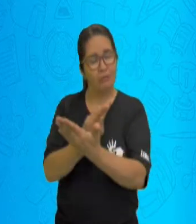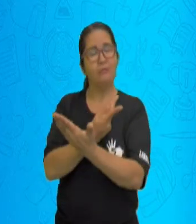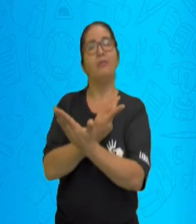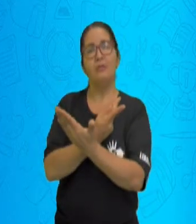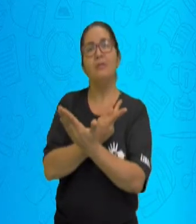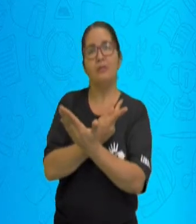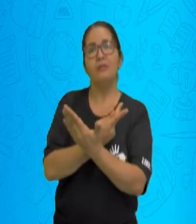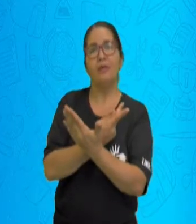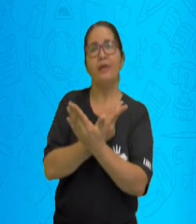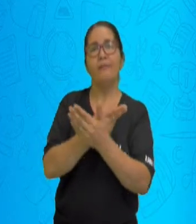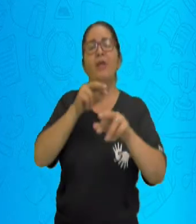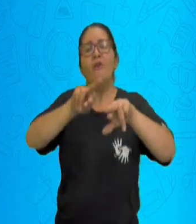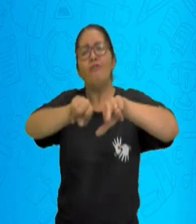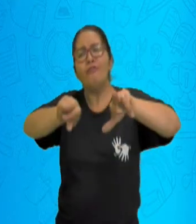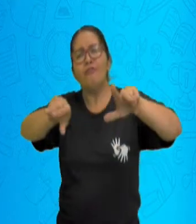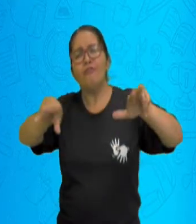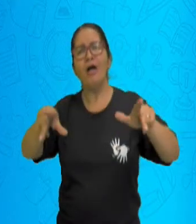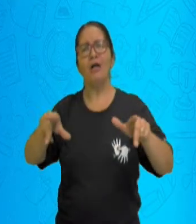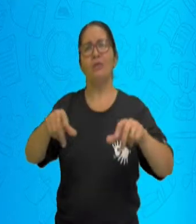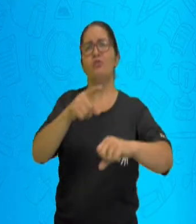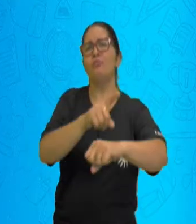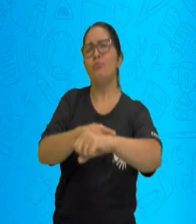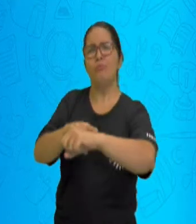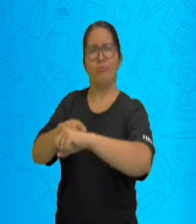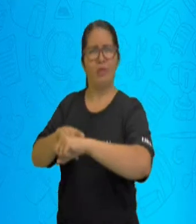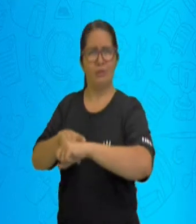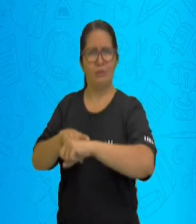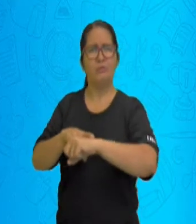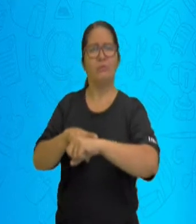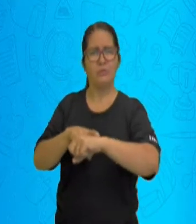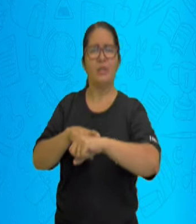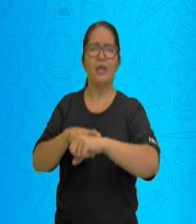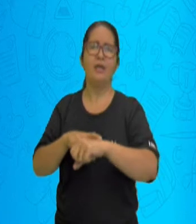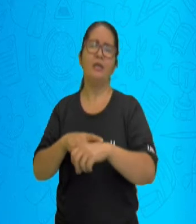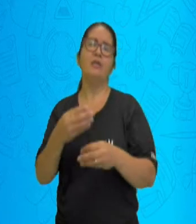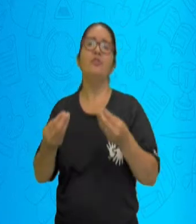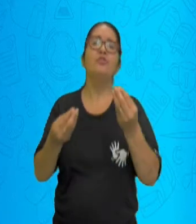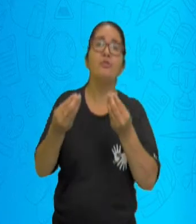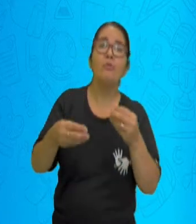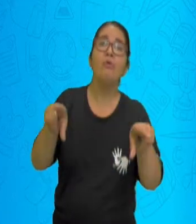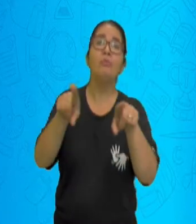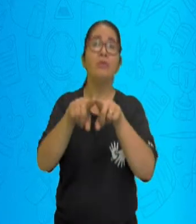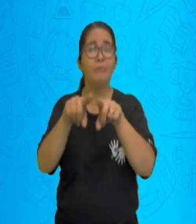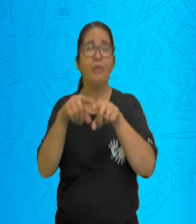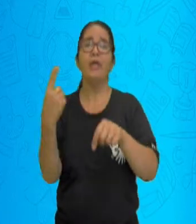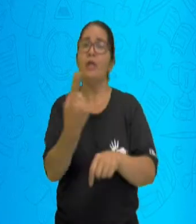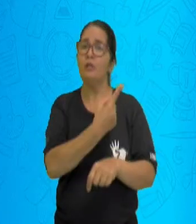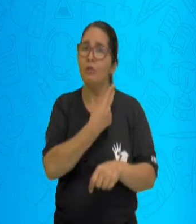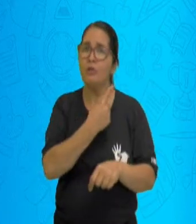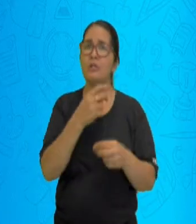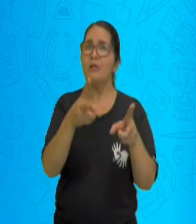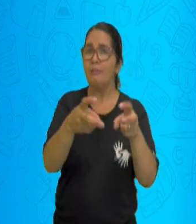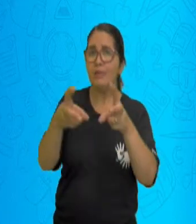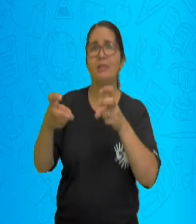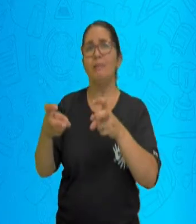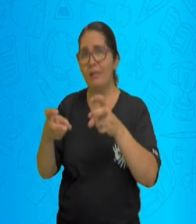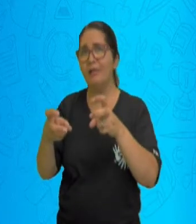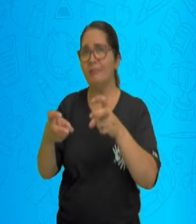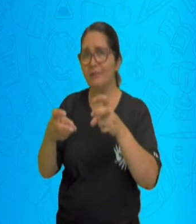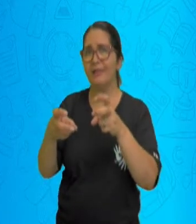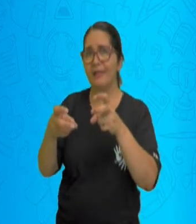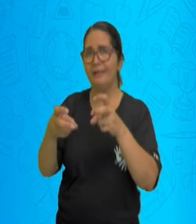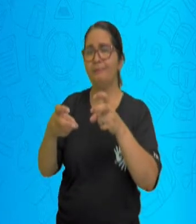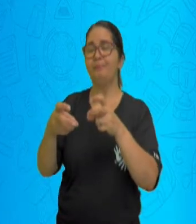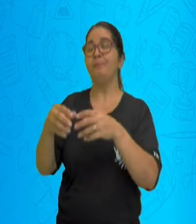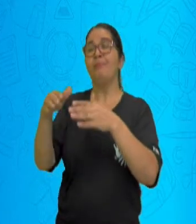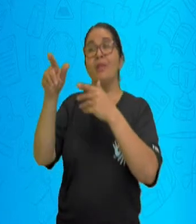no seu país, um desses processos era o processo de migração, sair do seu país. Outro motivo muito importante são as